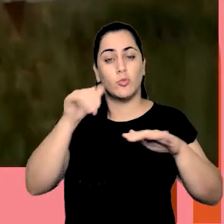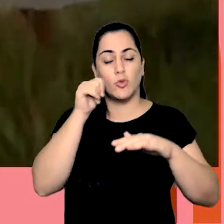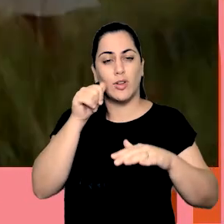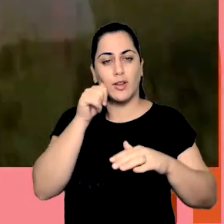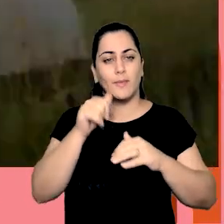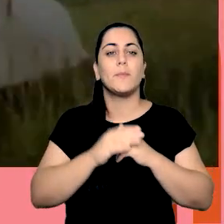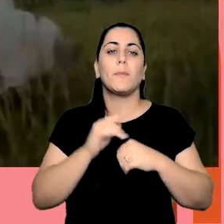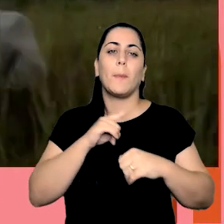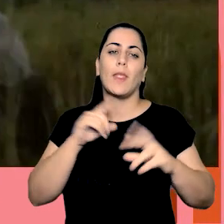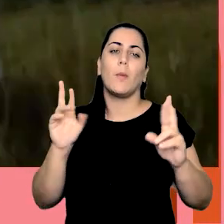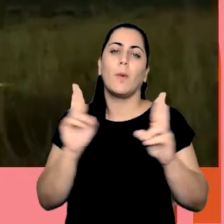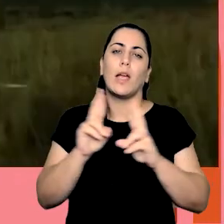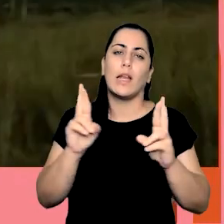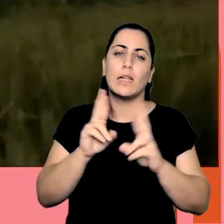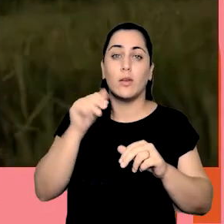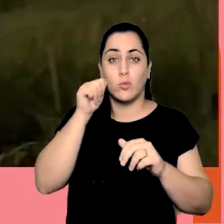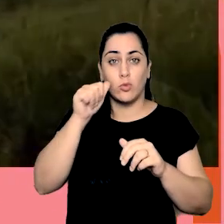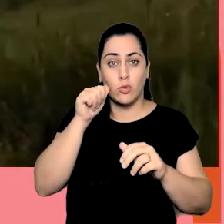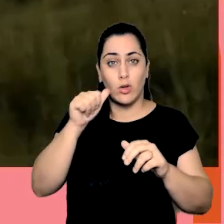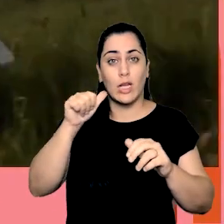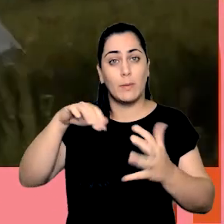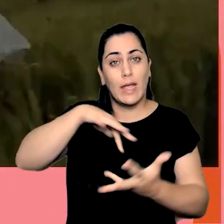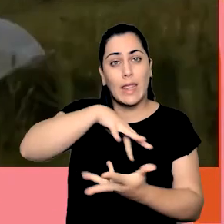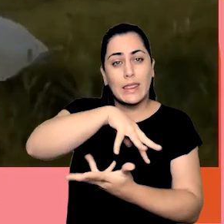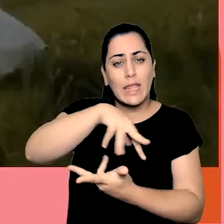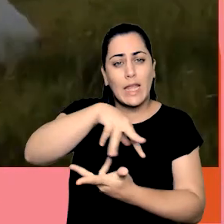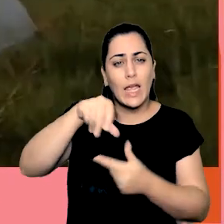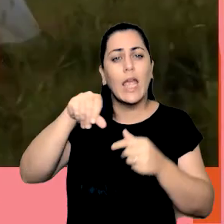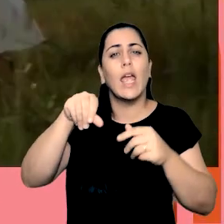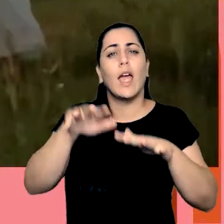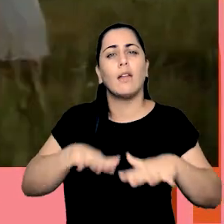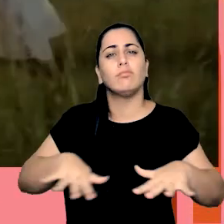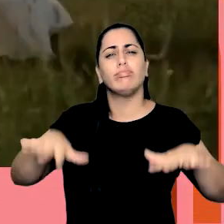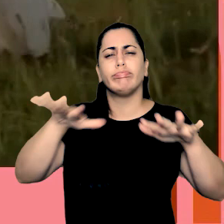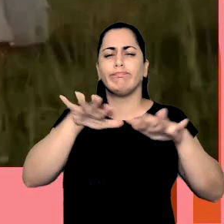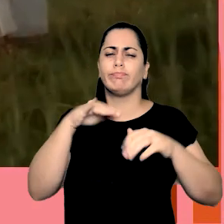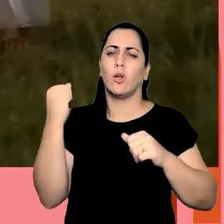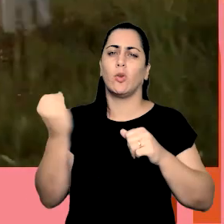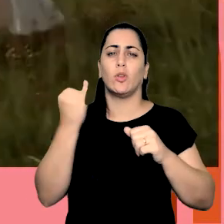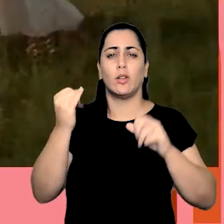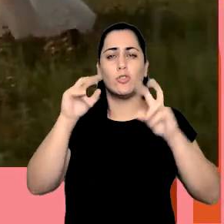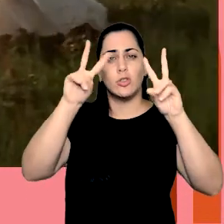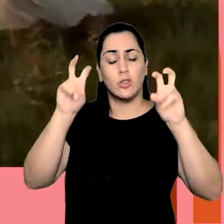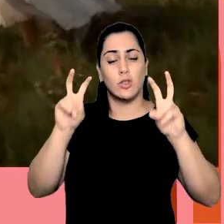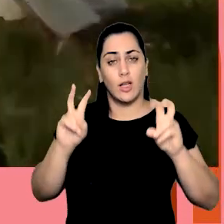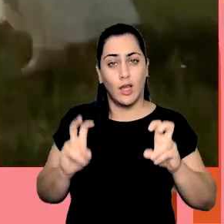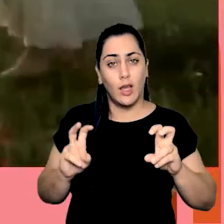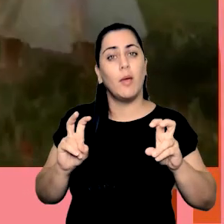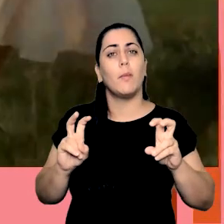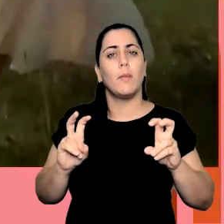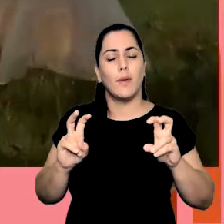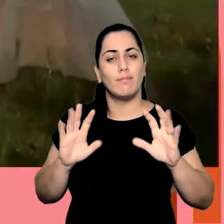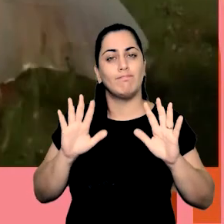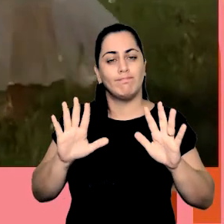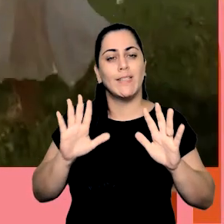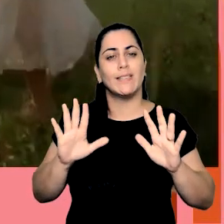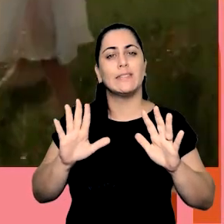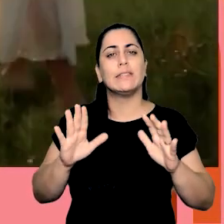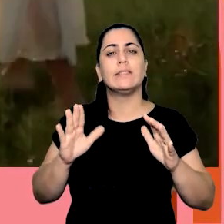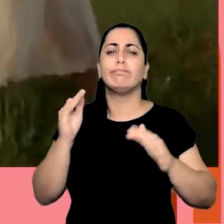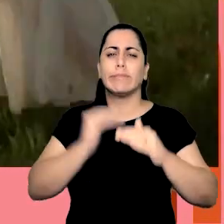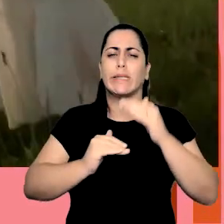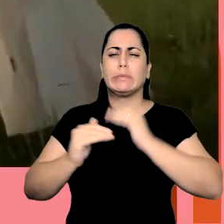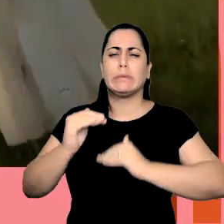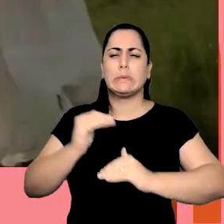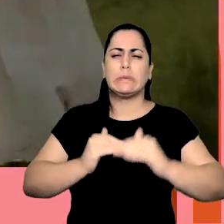A relação entre a mulher e o planeta Terra é muito importante. São duas pautas que não deveriam, mas têm sido degradadas